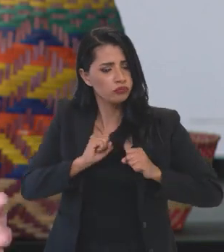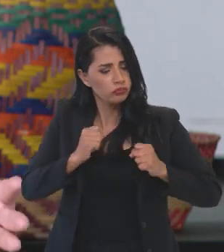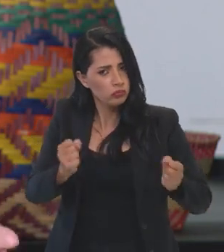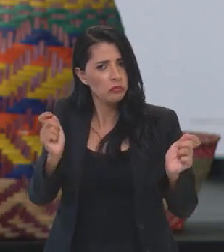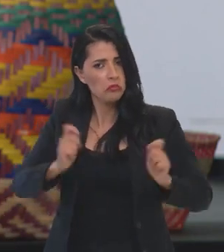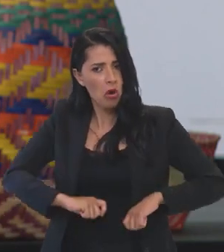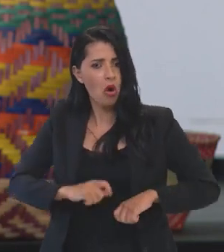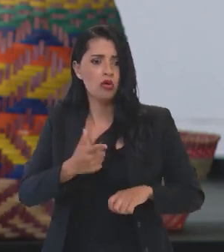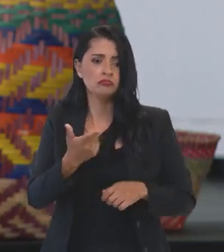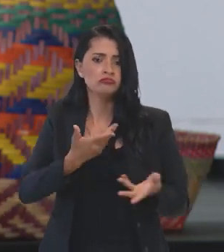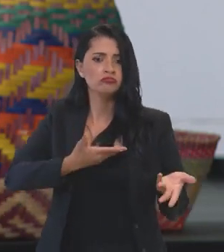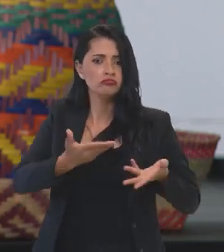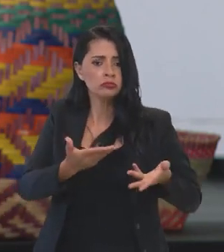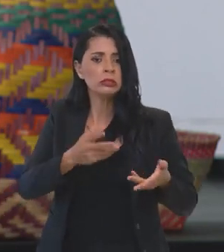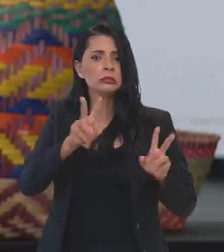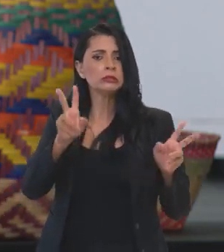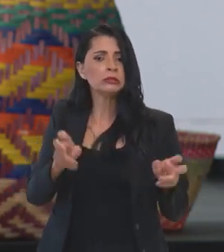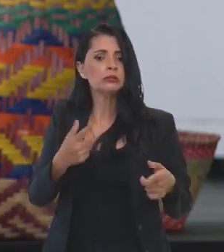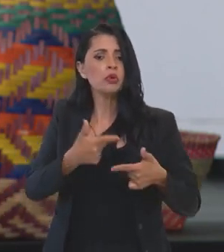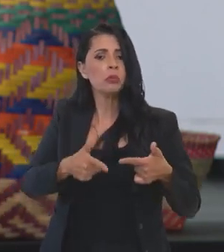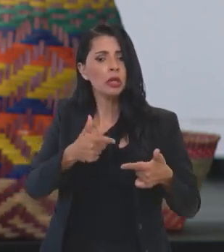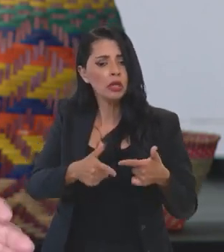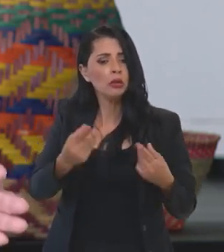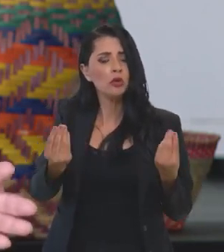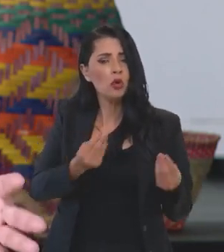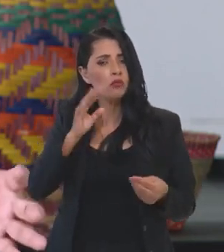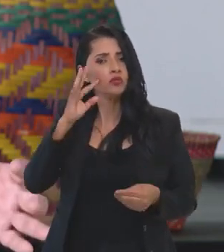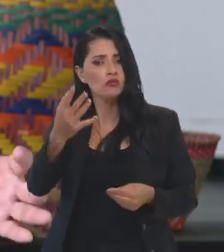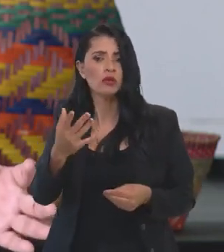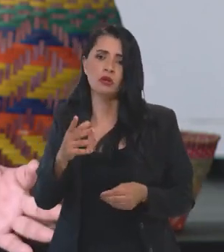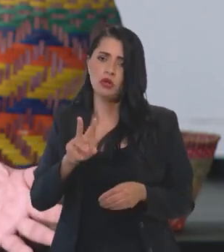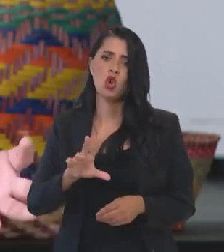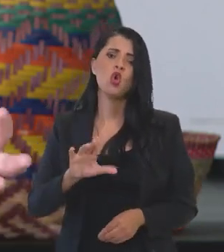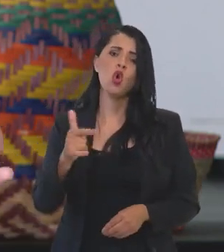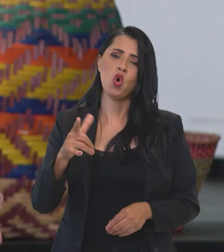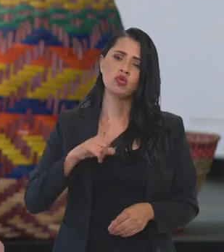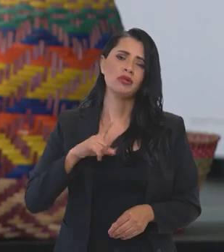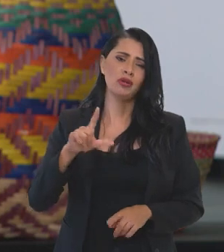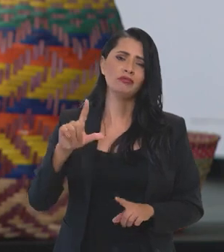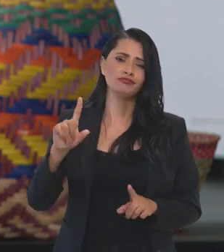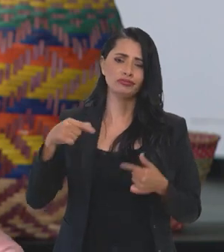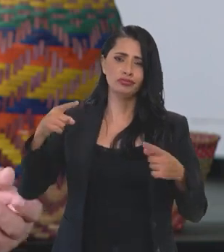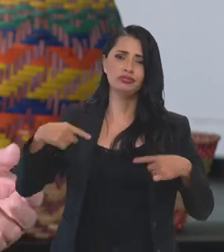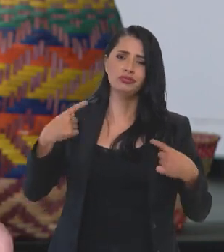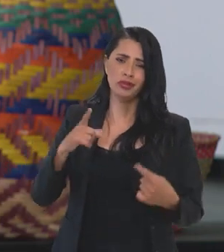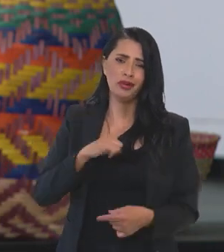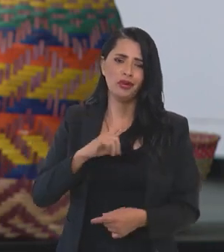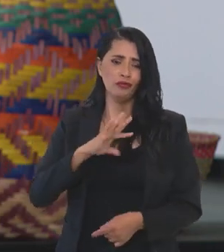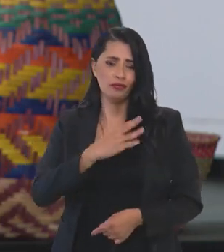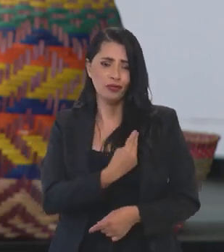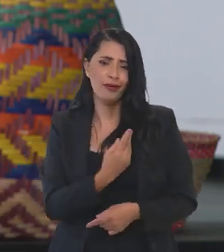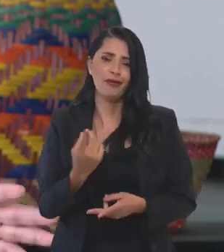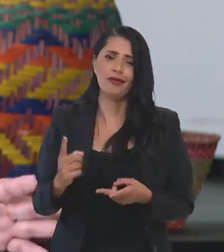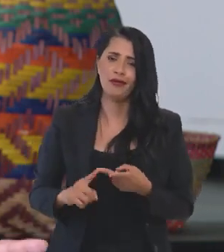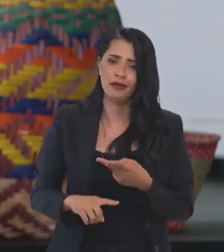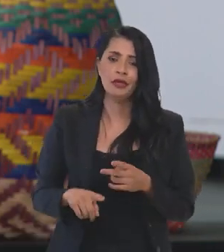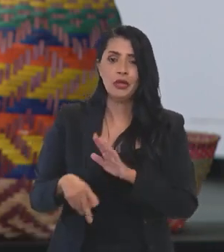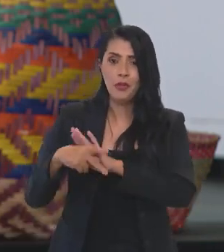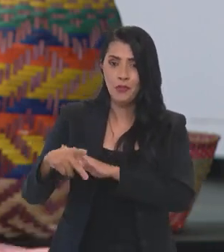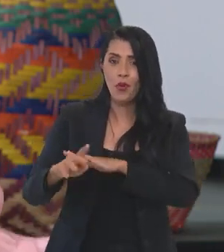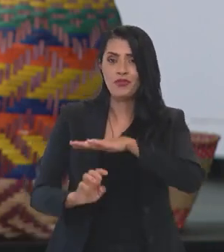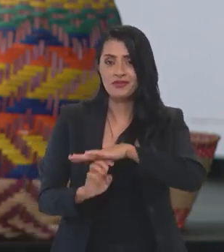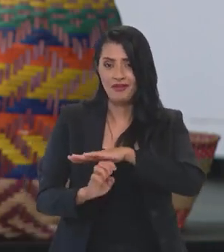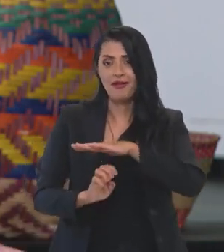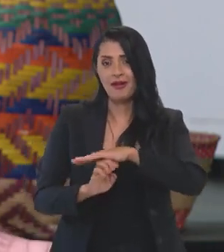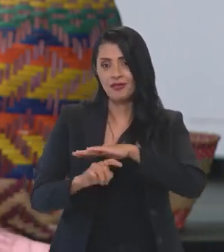sua disponibilidade de tratar a questão. Lógico que nós temos desafios ainda, né, por parte da FUNAI, por